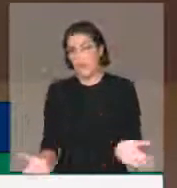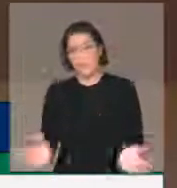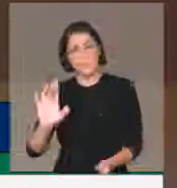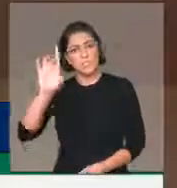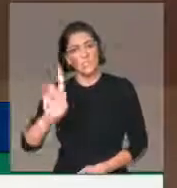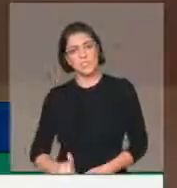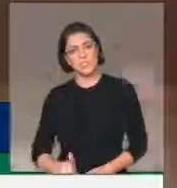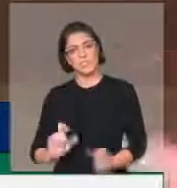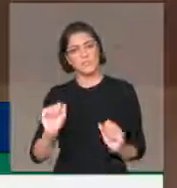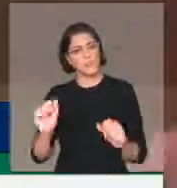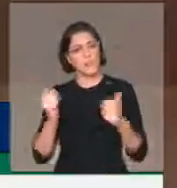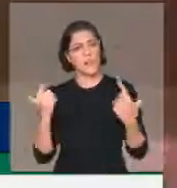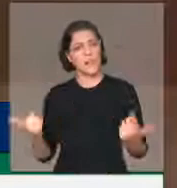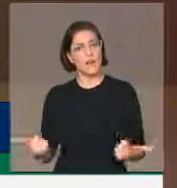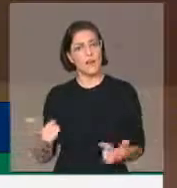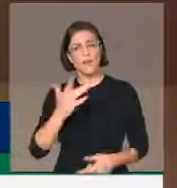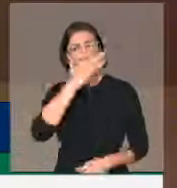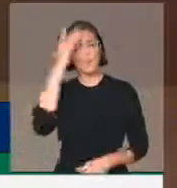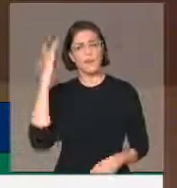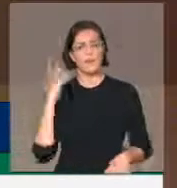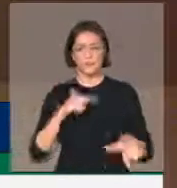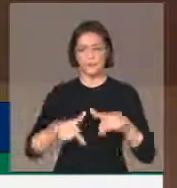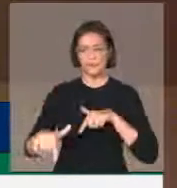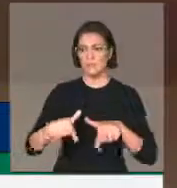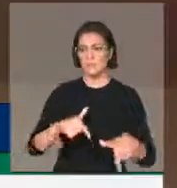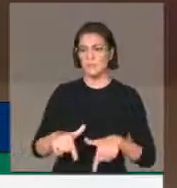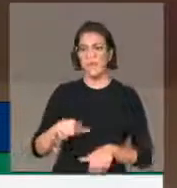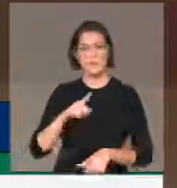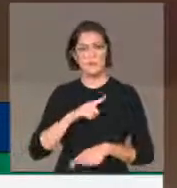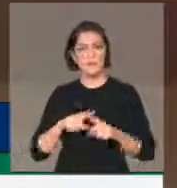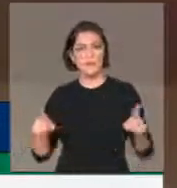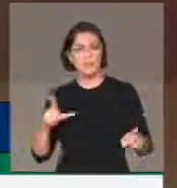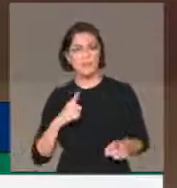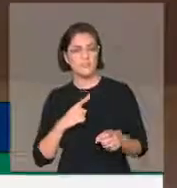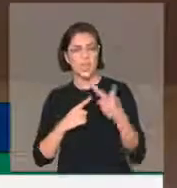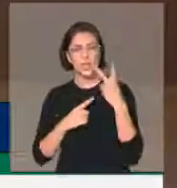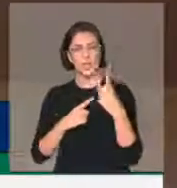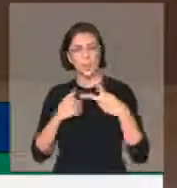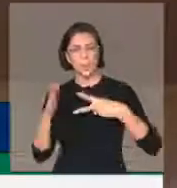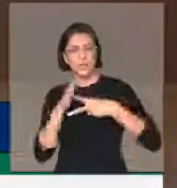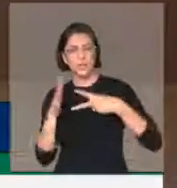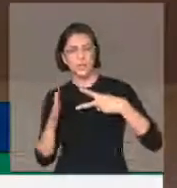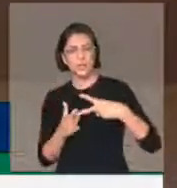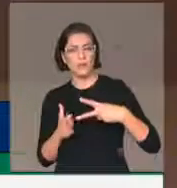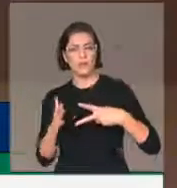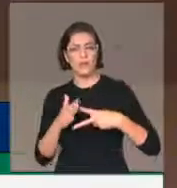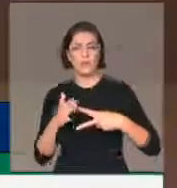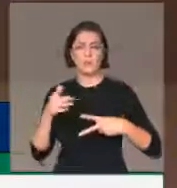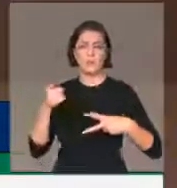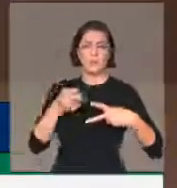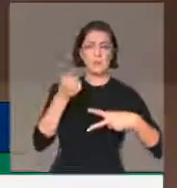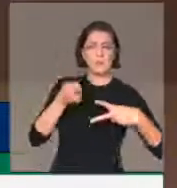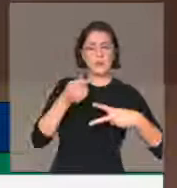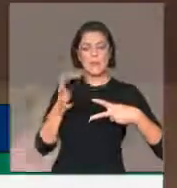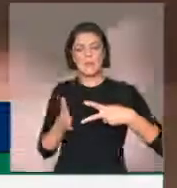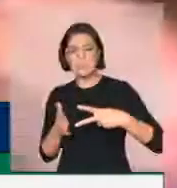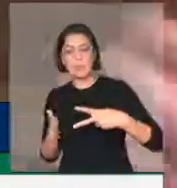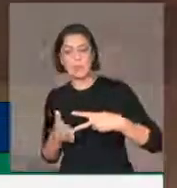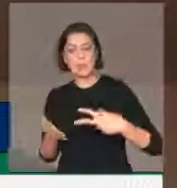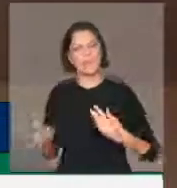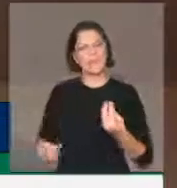condição. Nós vamos criar empregados de duas categorias, o trabalhador de primeira categoria ou de segunda. E por que